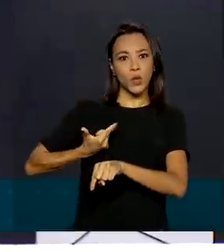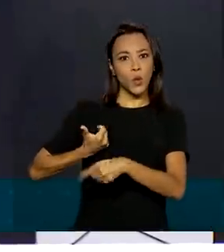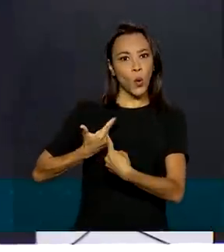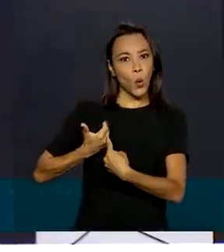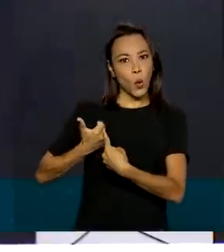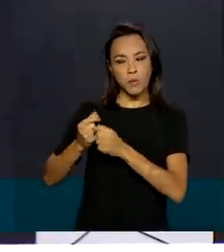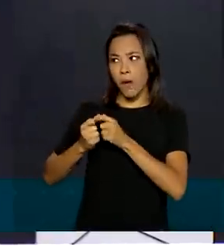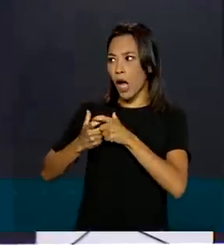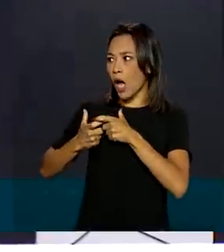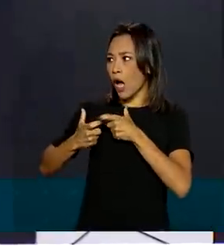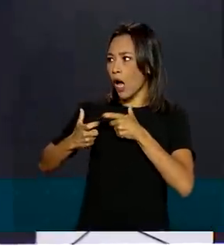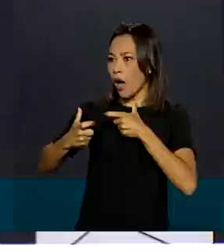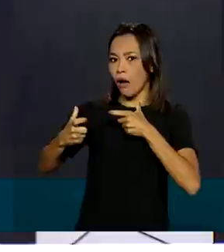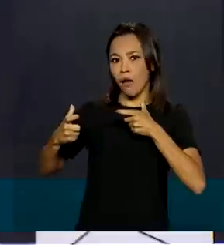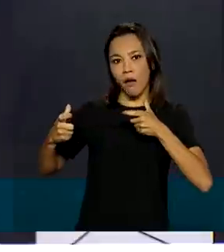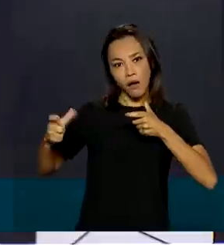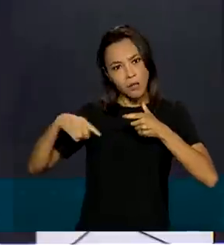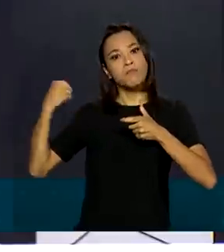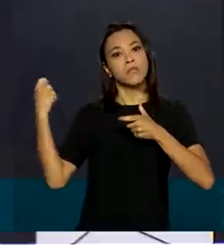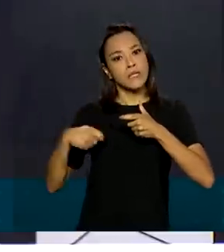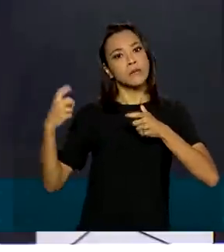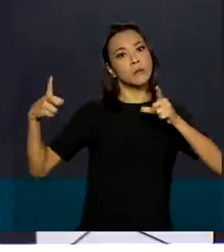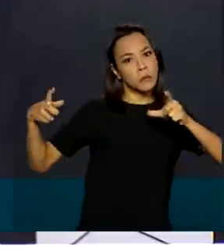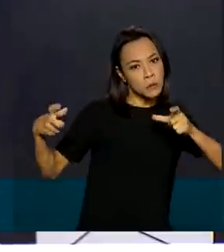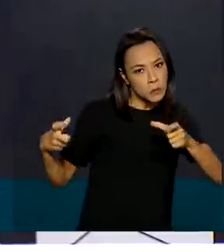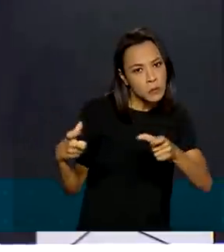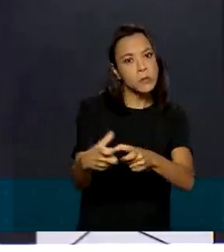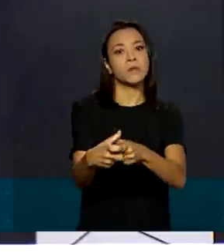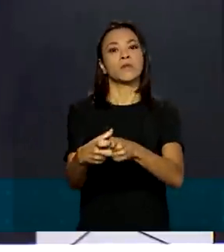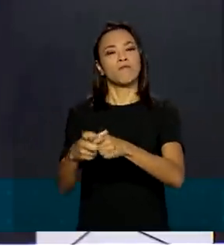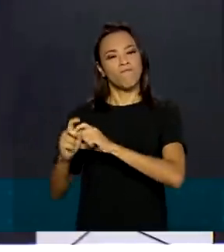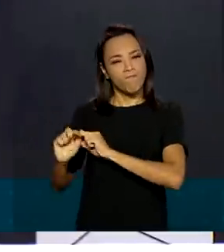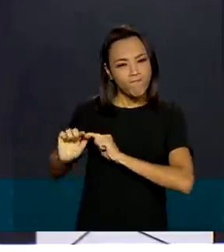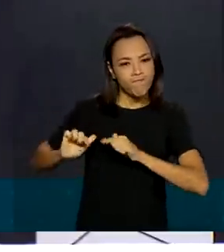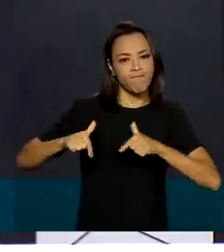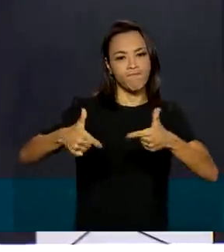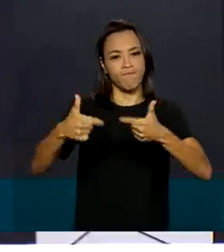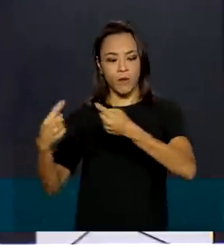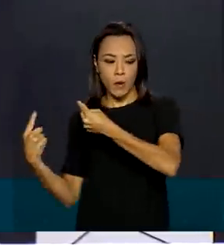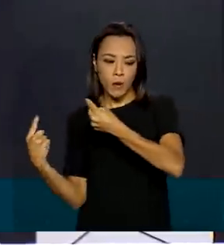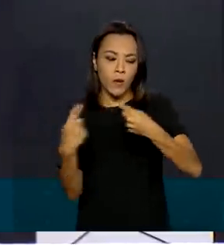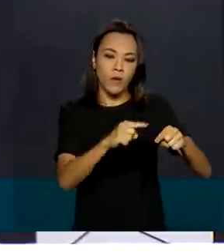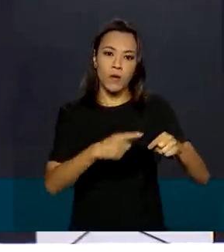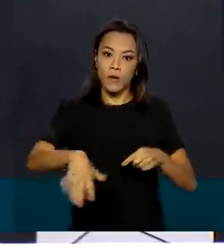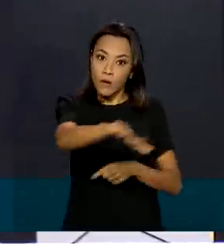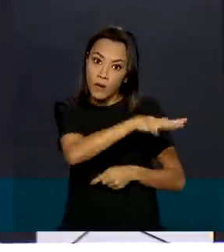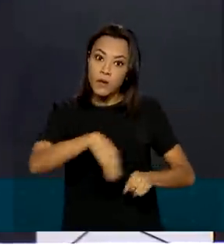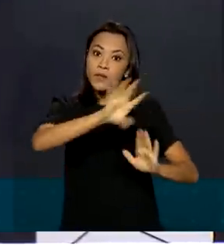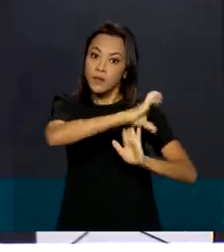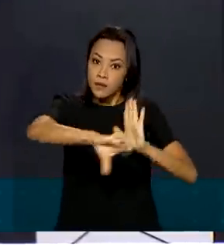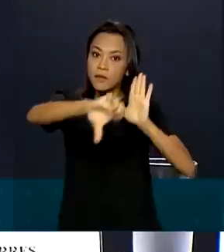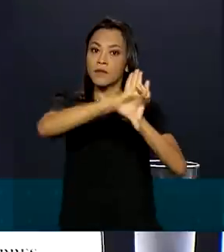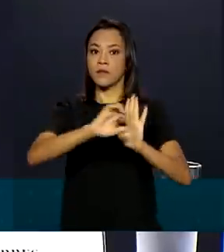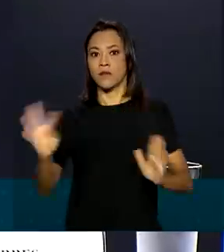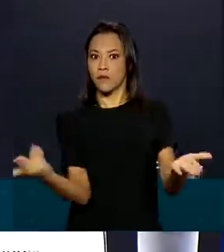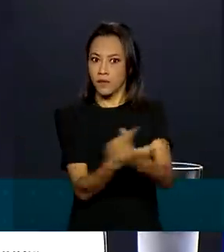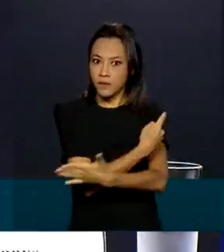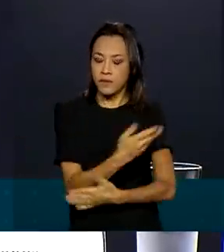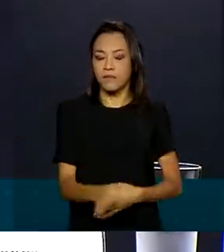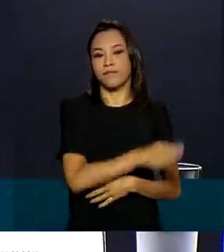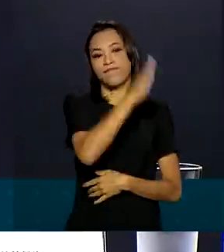temos que revertê-los atuando contundentemente contra os crimes ambientais que acontecem no território.